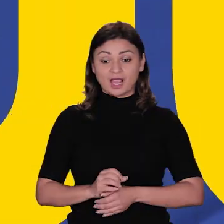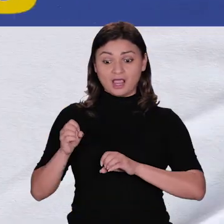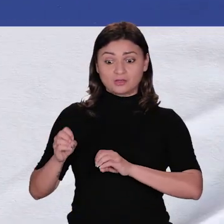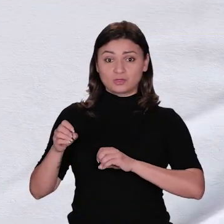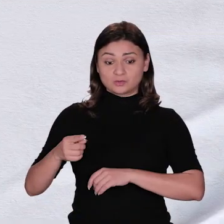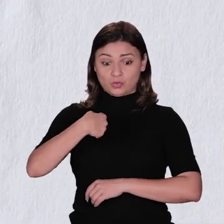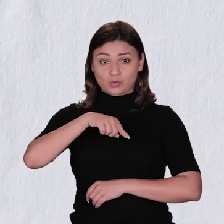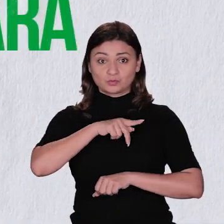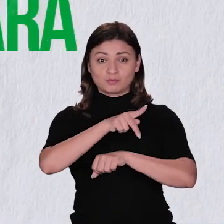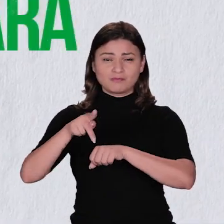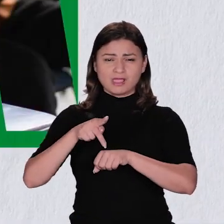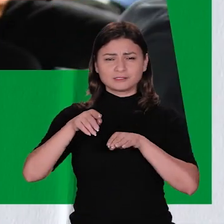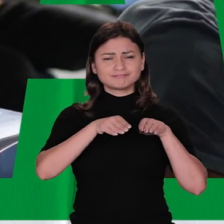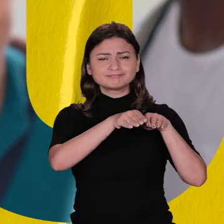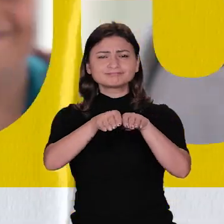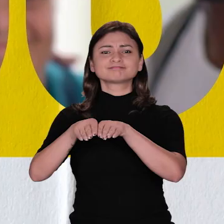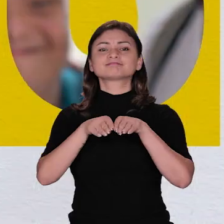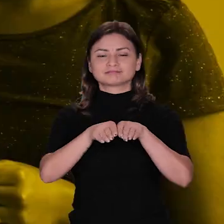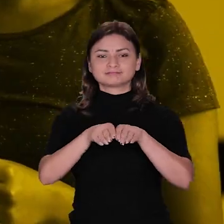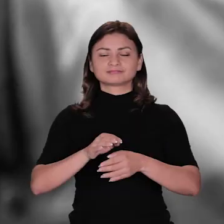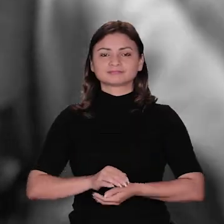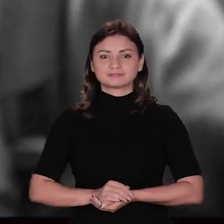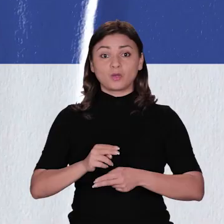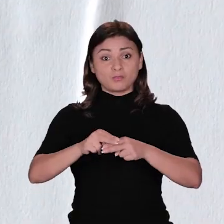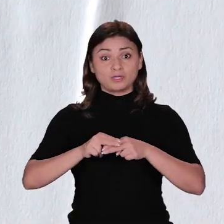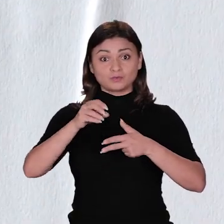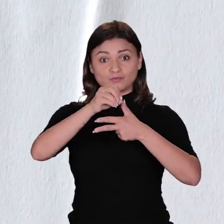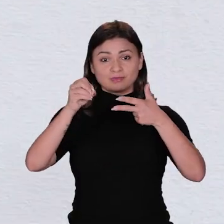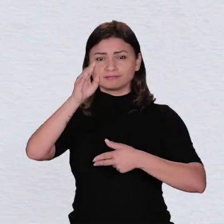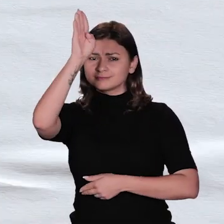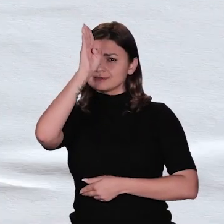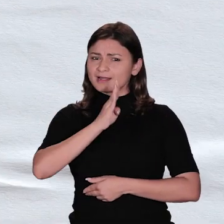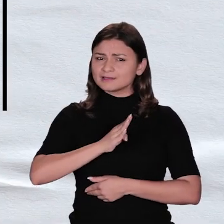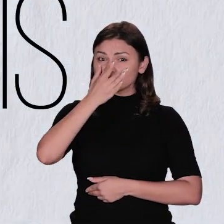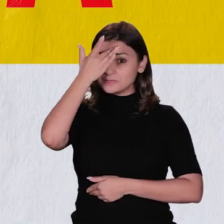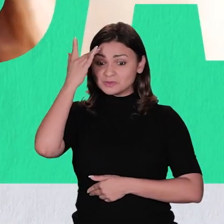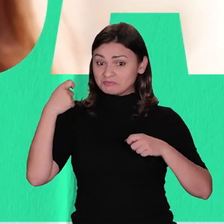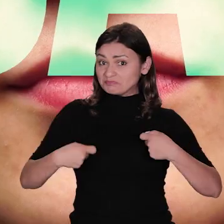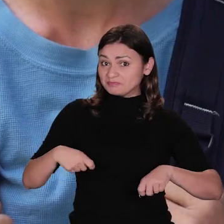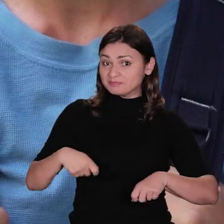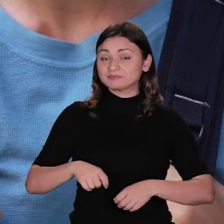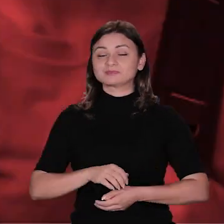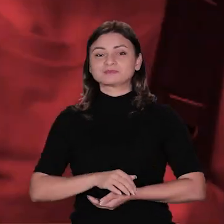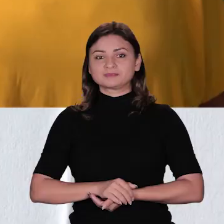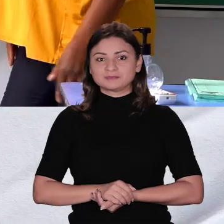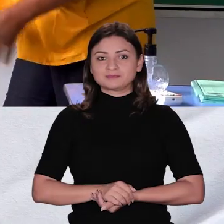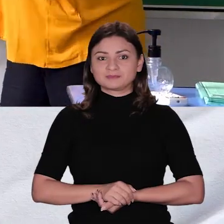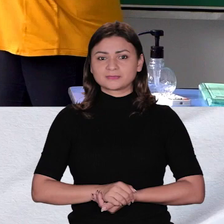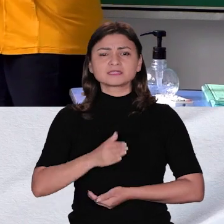A educação neste país tem que ser para todos. Por isso, o Enem é de graça para quem mais precisa.